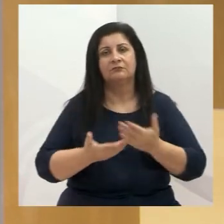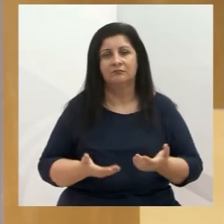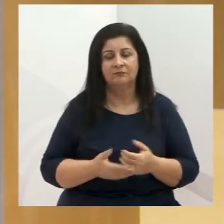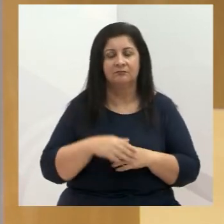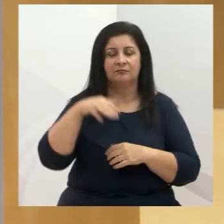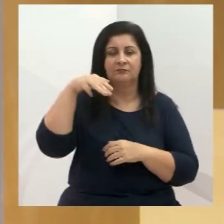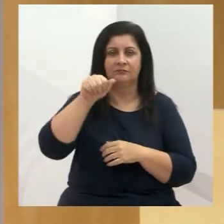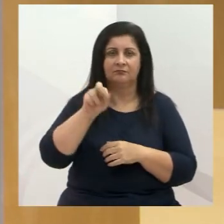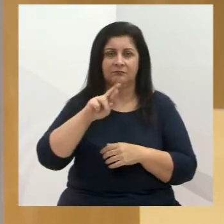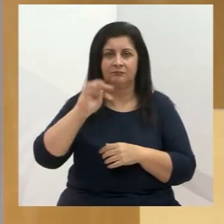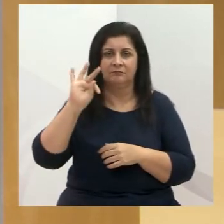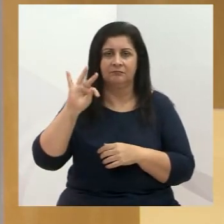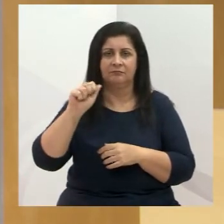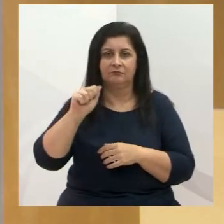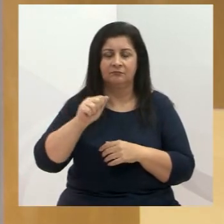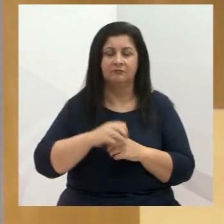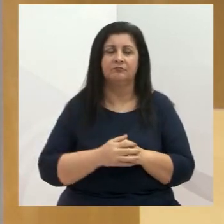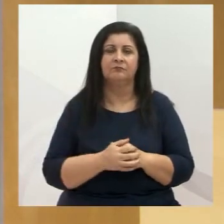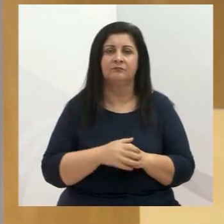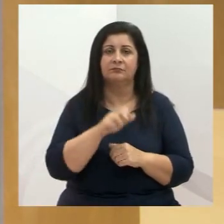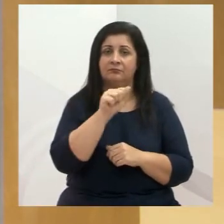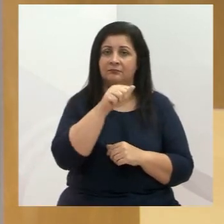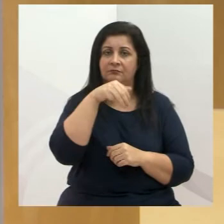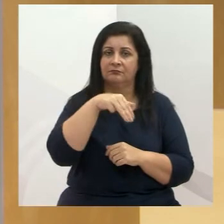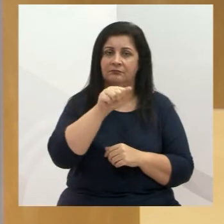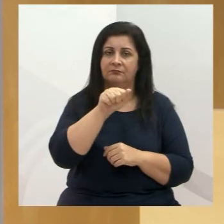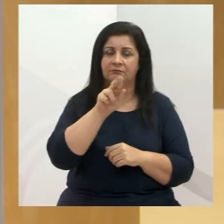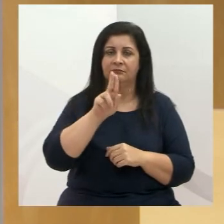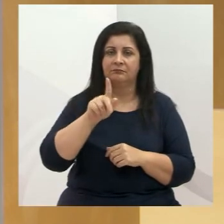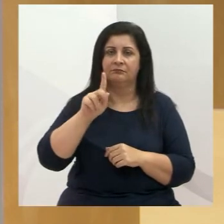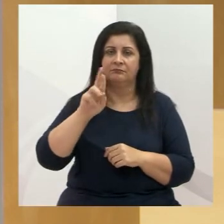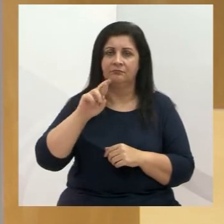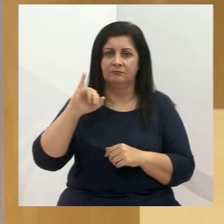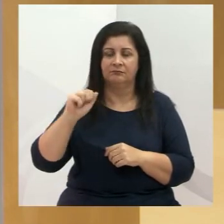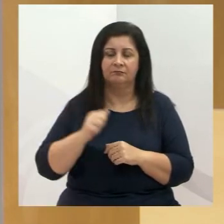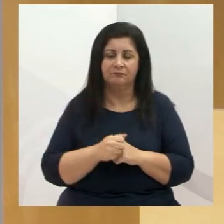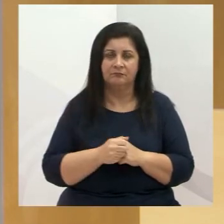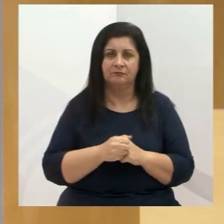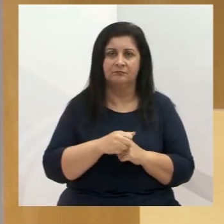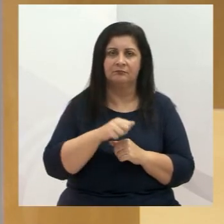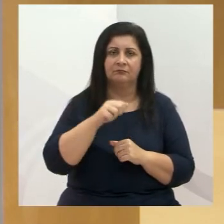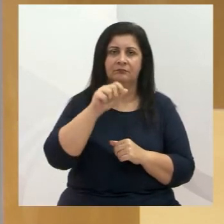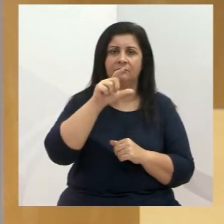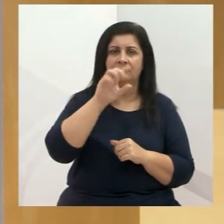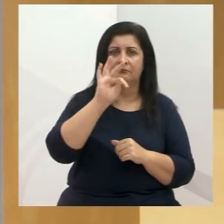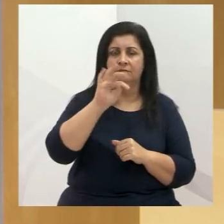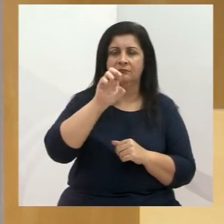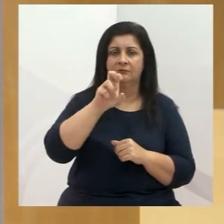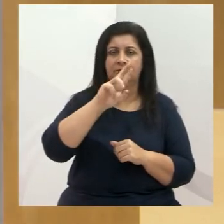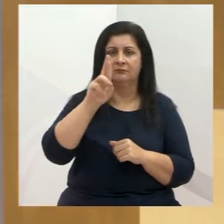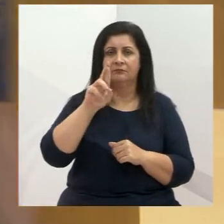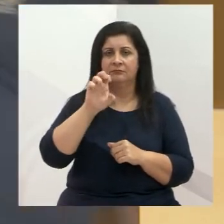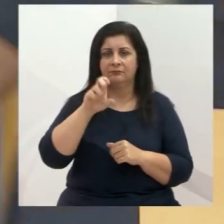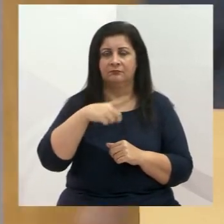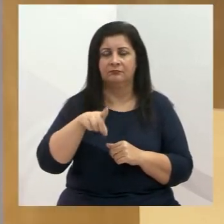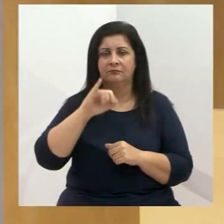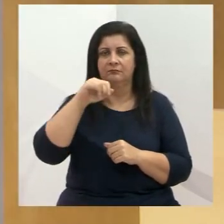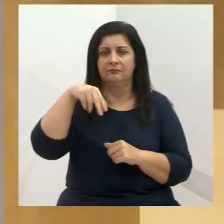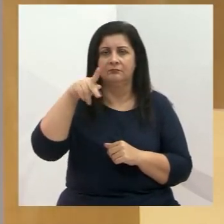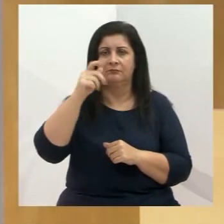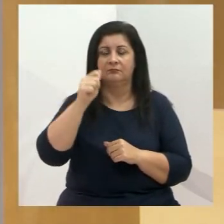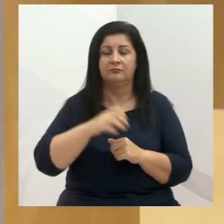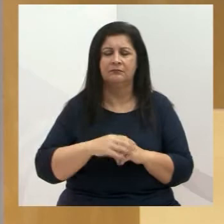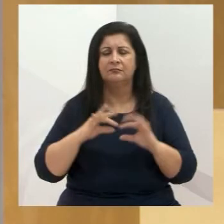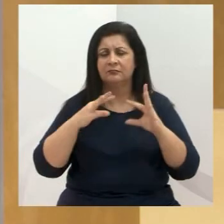Marta, ao Amaury, Maria Luíza, à Terezinha, a todos que ali residem